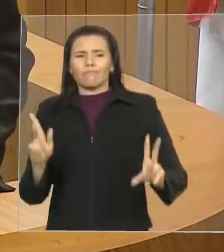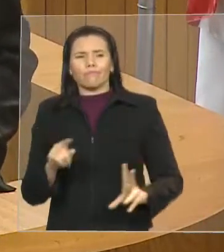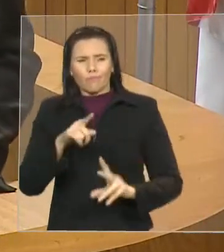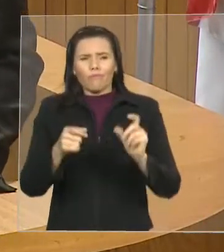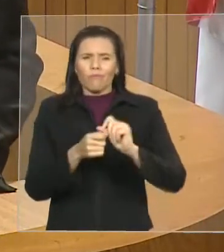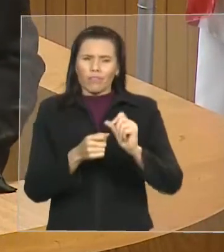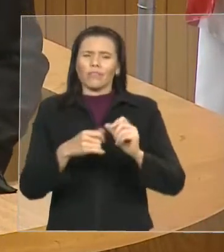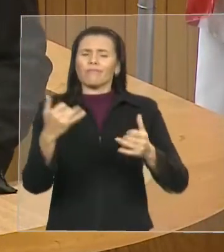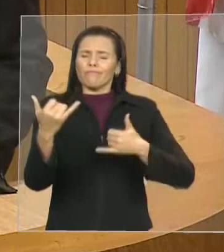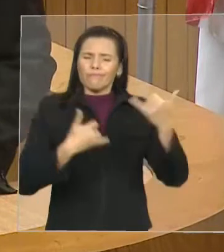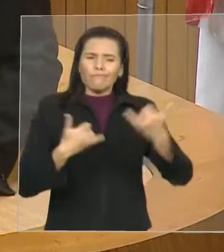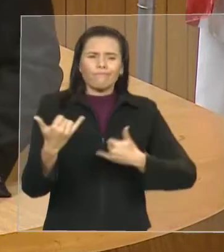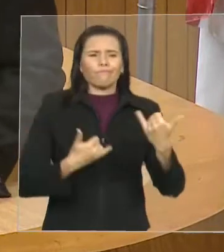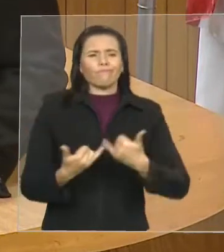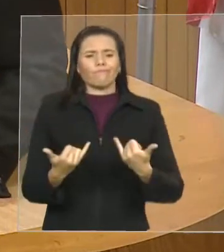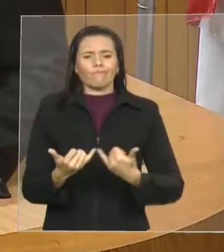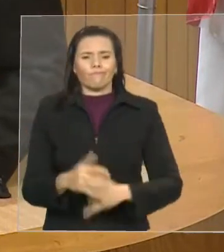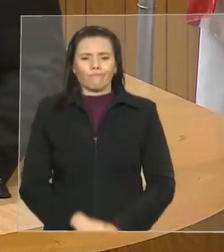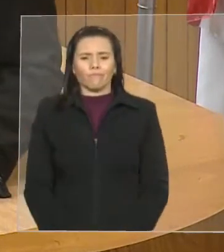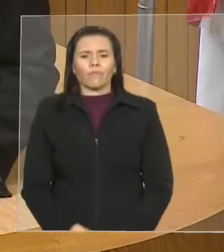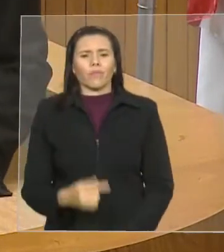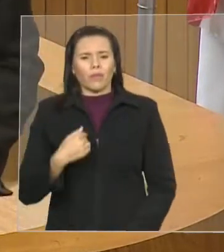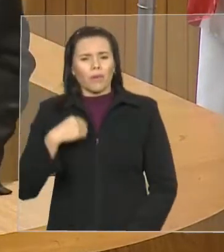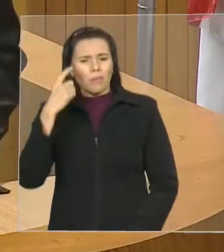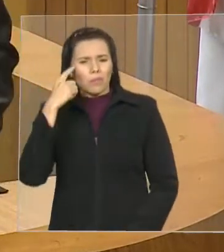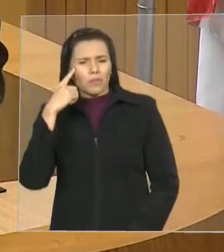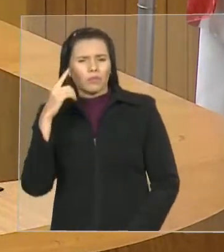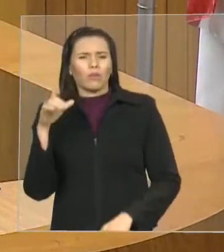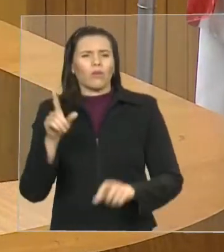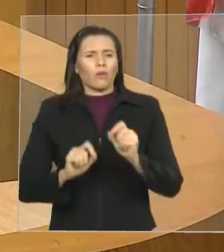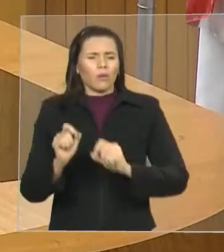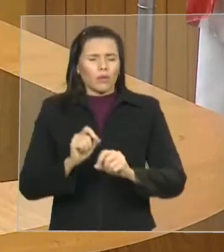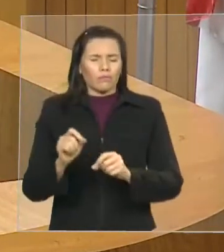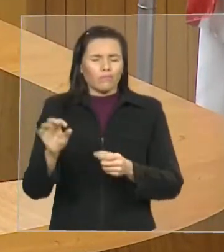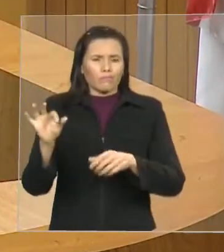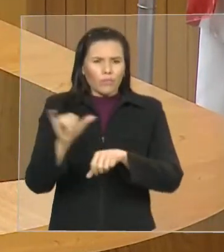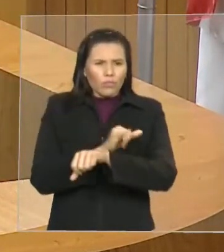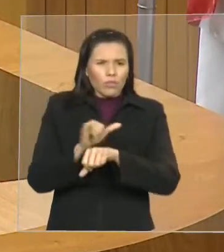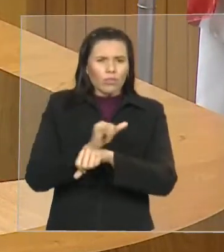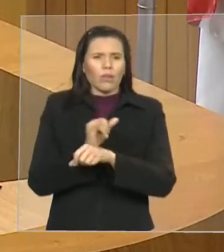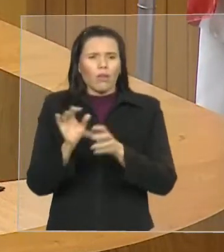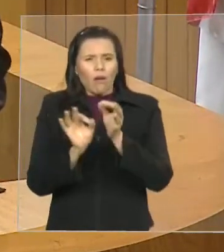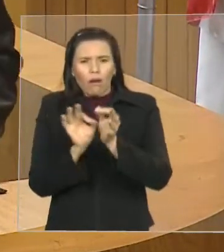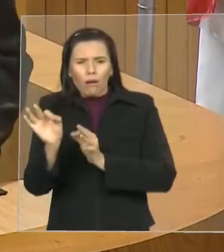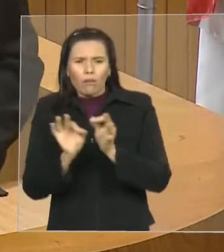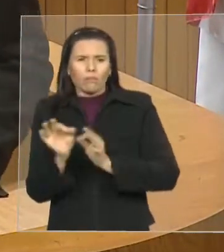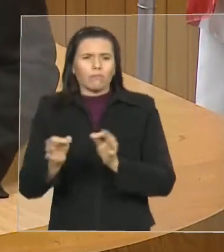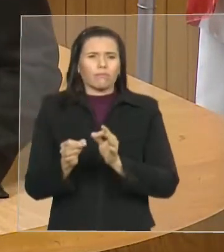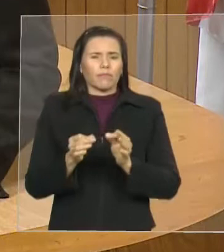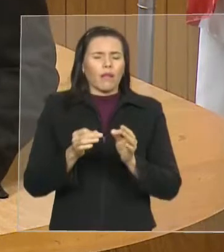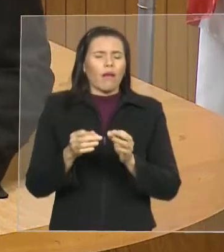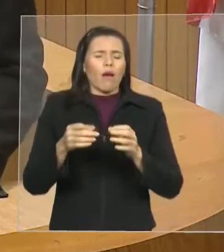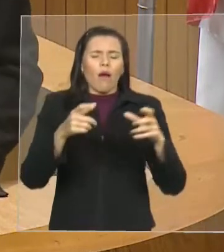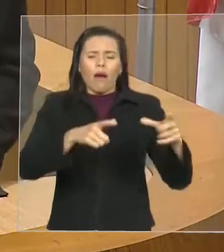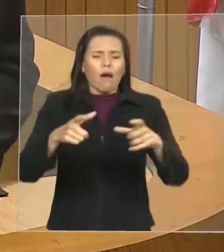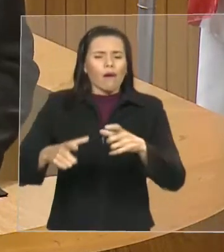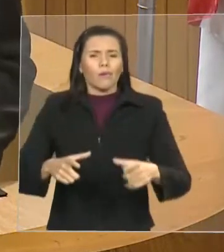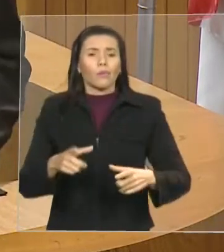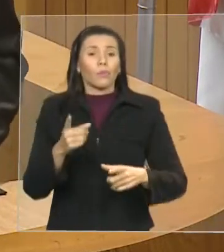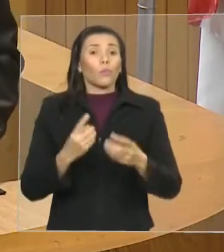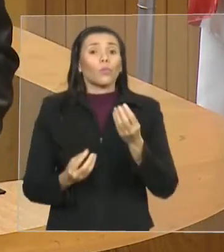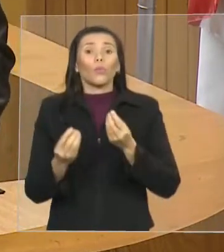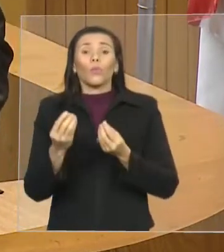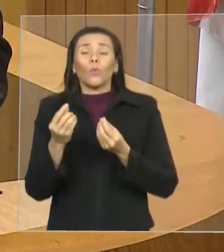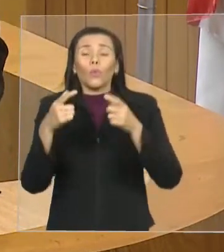áreas de risco, que vão servir, acima de tudo, para subsidiar o trabalho da frente parlamentar de acompanhamento a essa situação